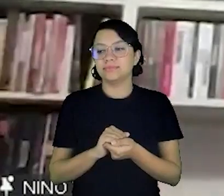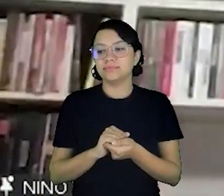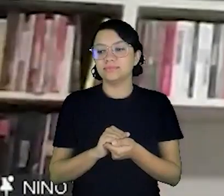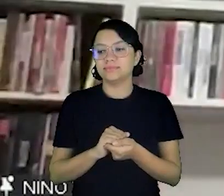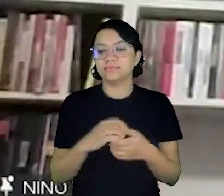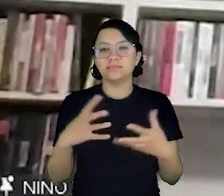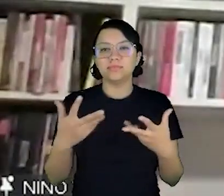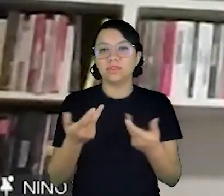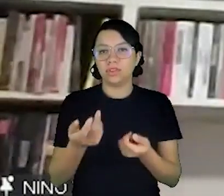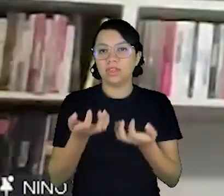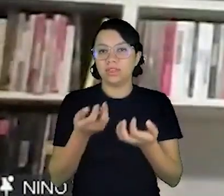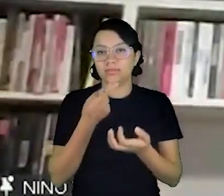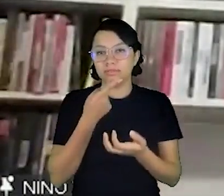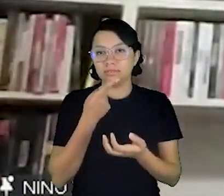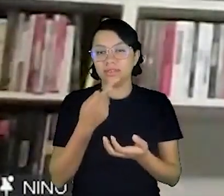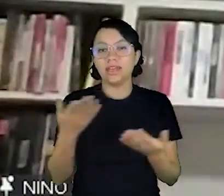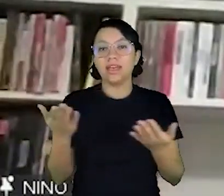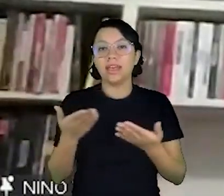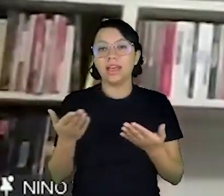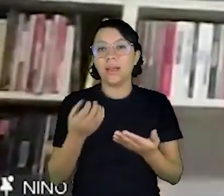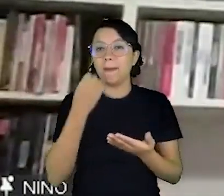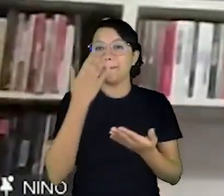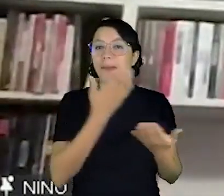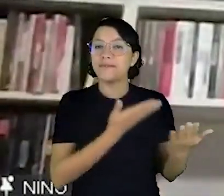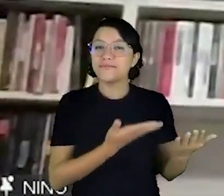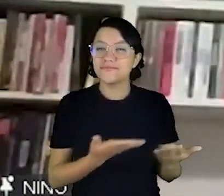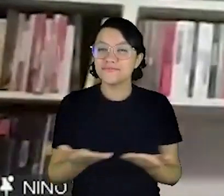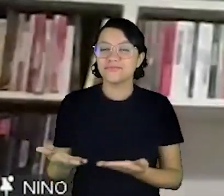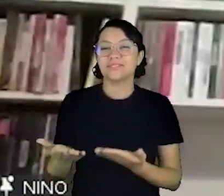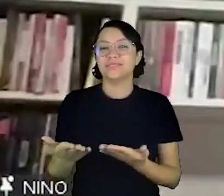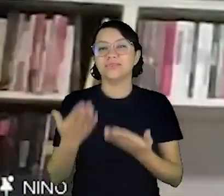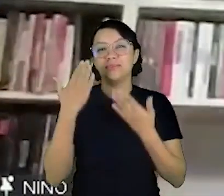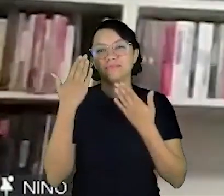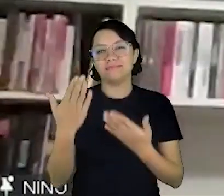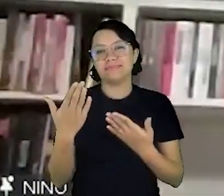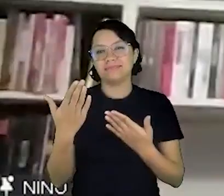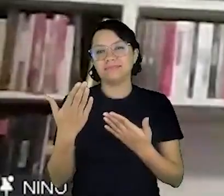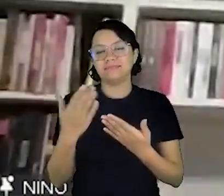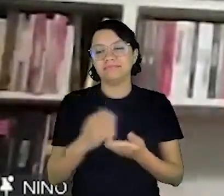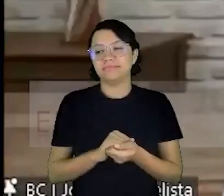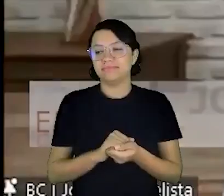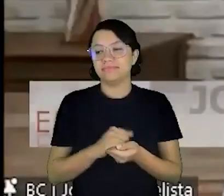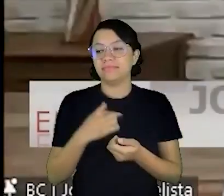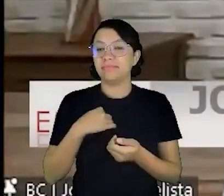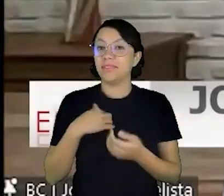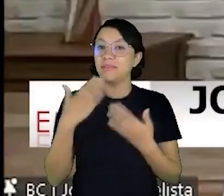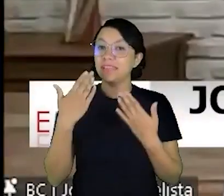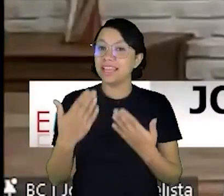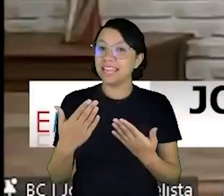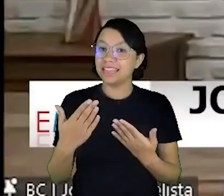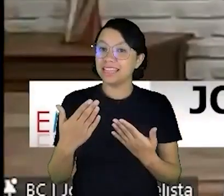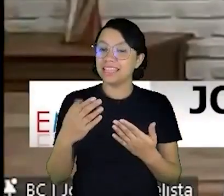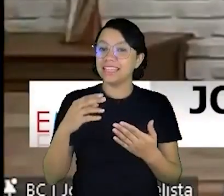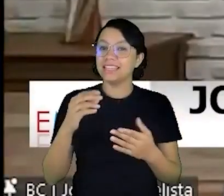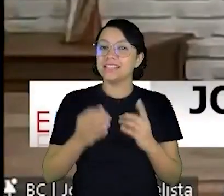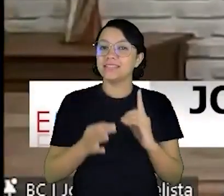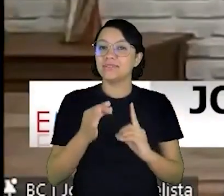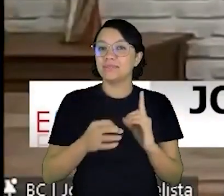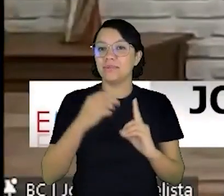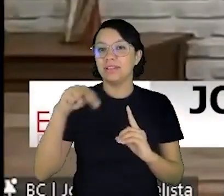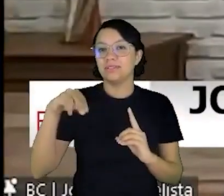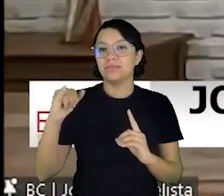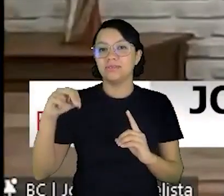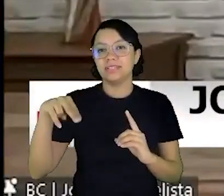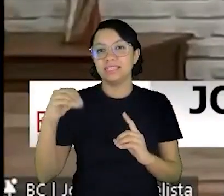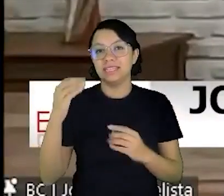considerações. Senhor João Evangelista, com a palavra, muito bem-vindo e muito obrigado. Eu que agradeço, Nino, um prazer estar com vocês.